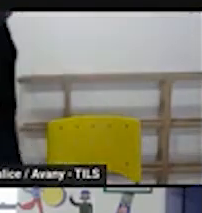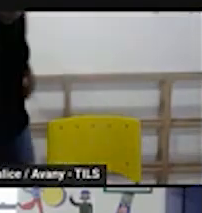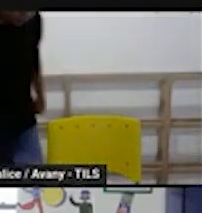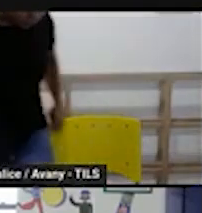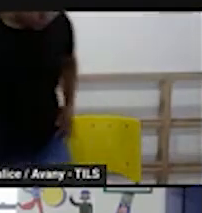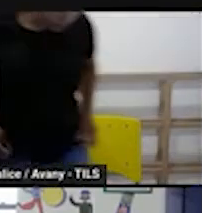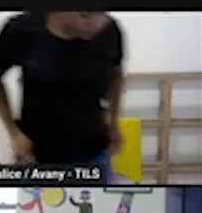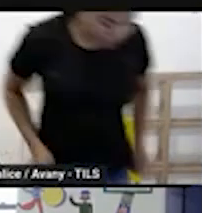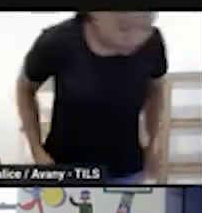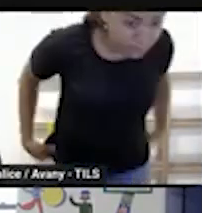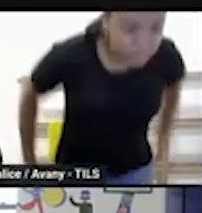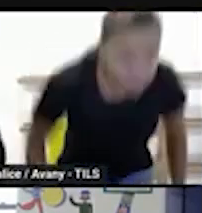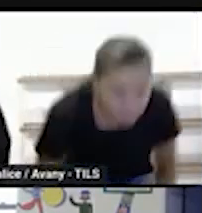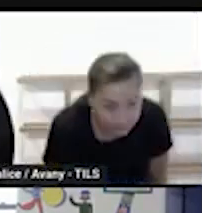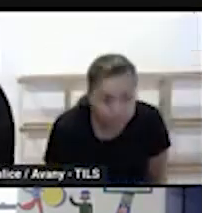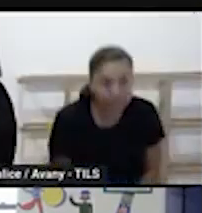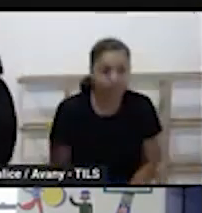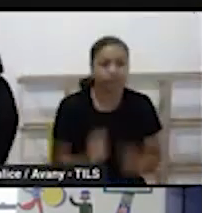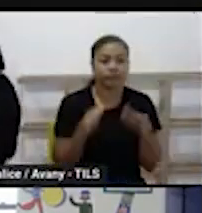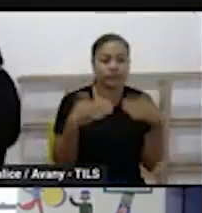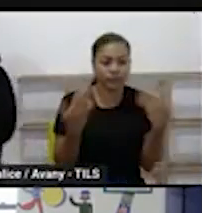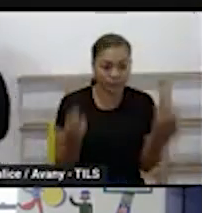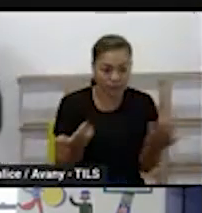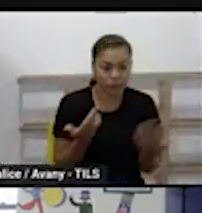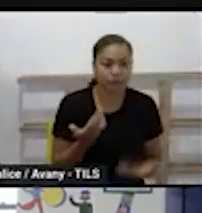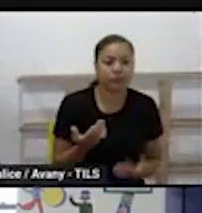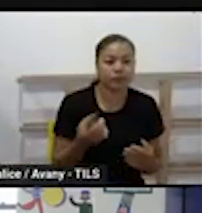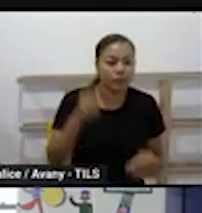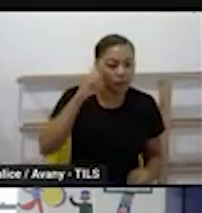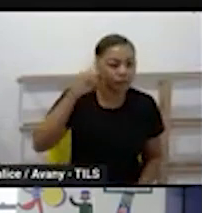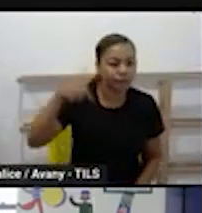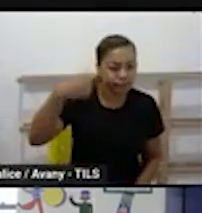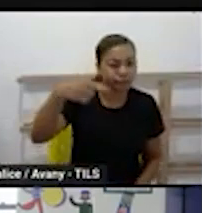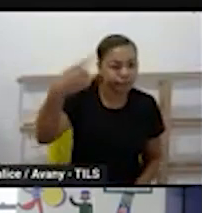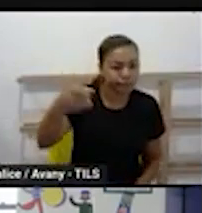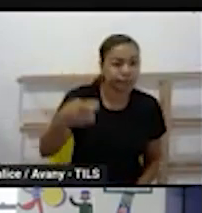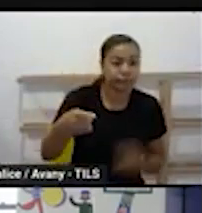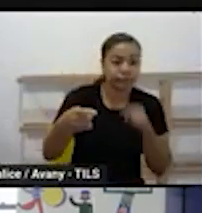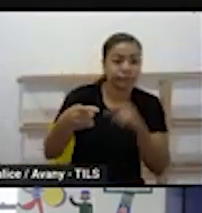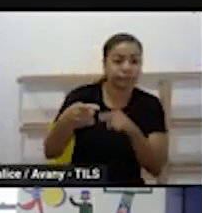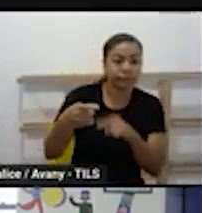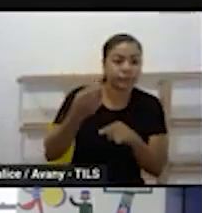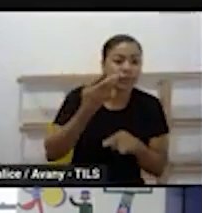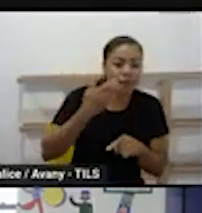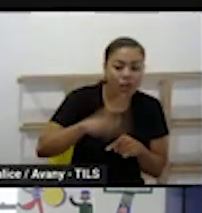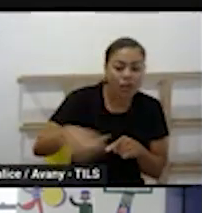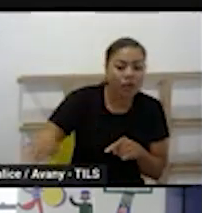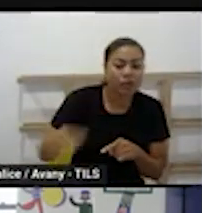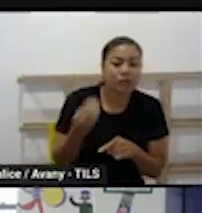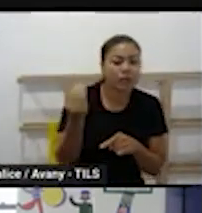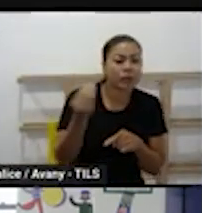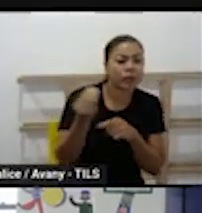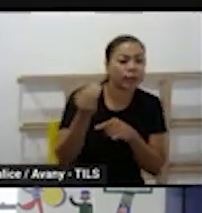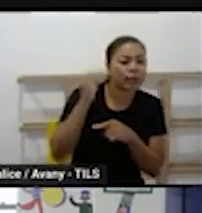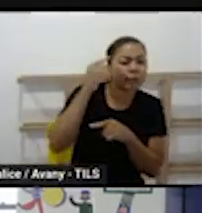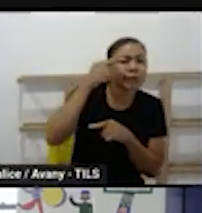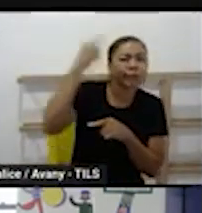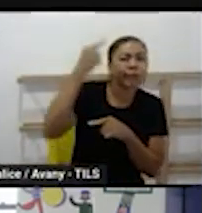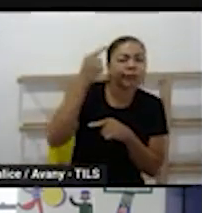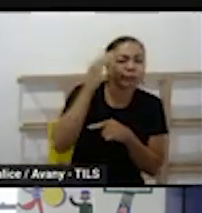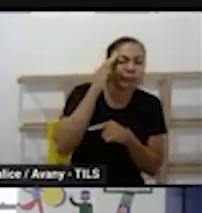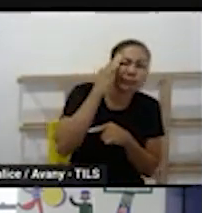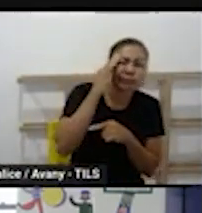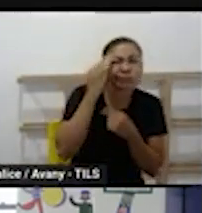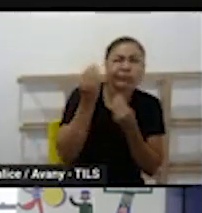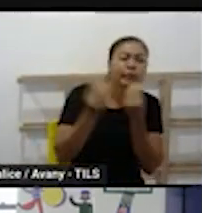então para criança essa rotina o que vocês já colocaram aí no chat na hora que Darlene provocou vocês e muitas